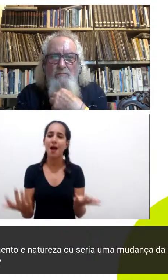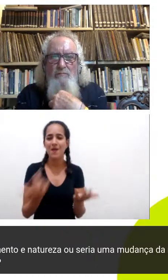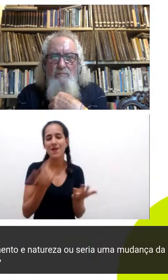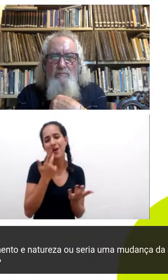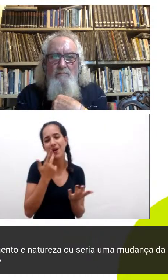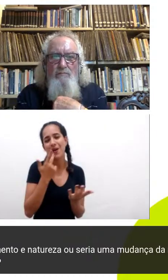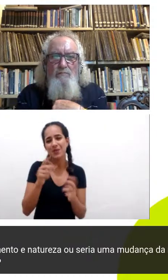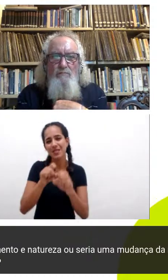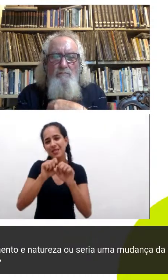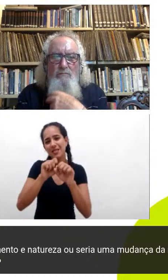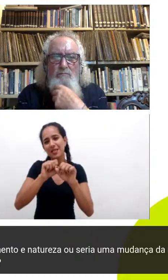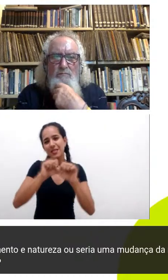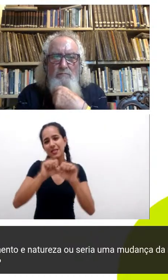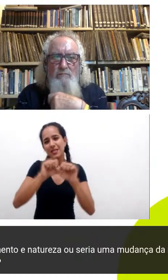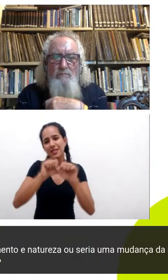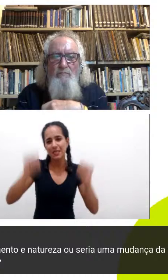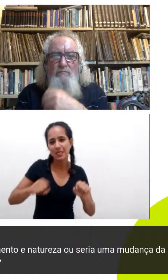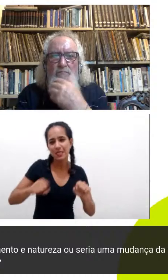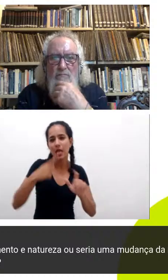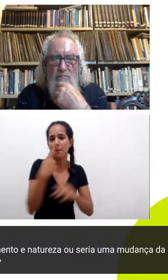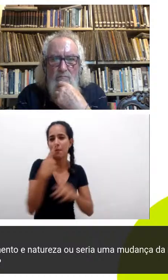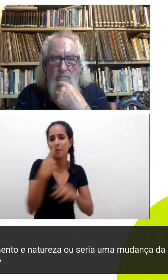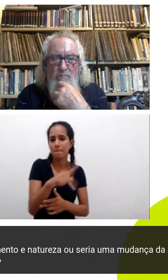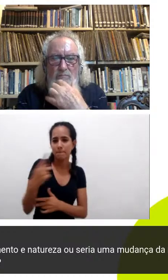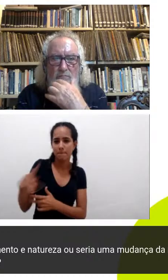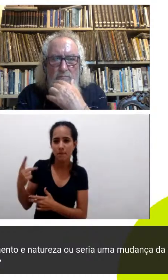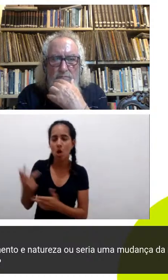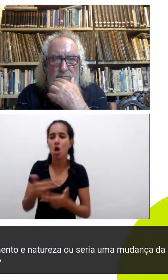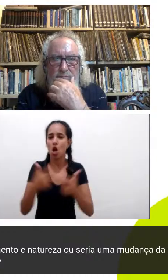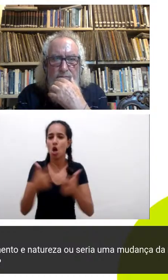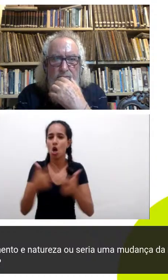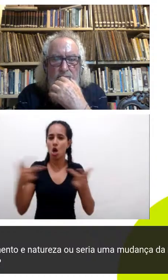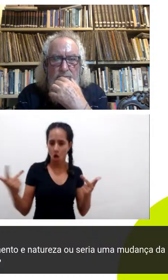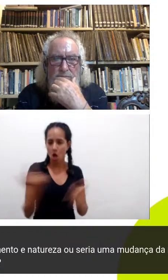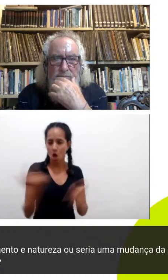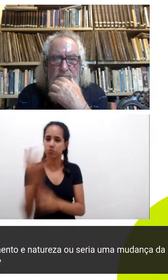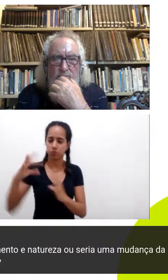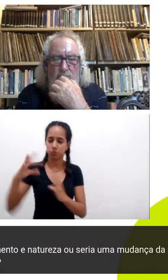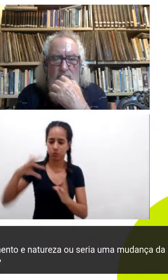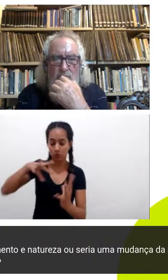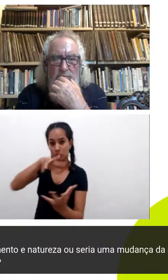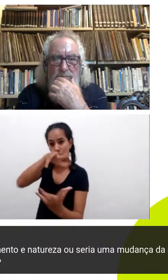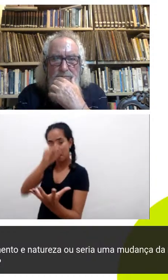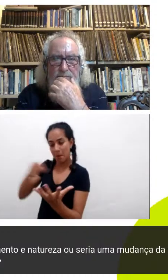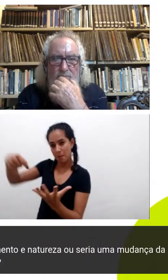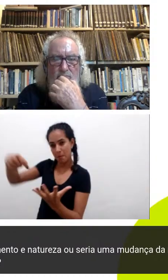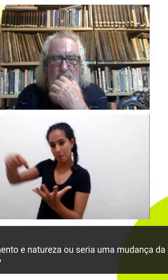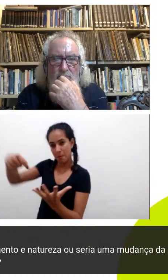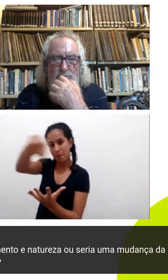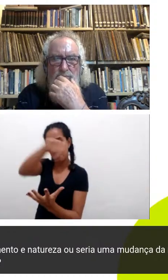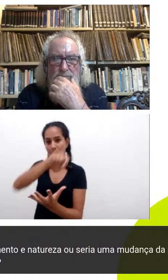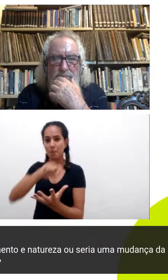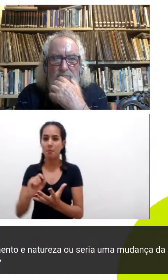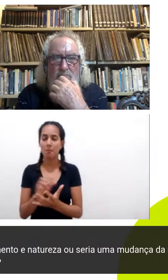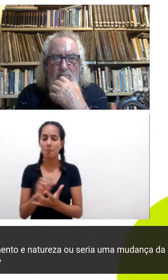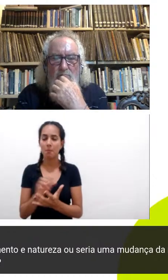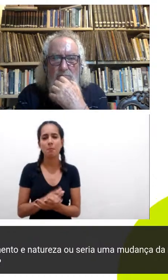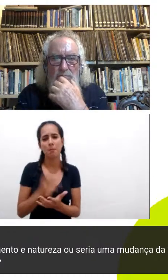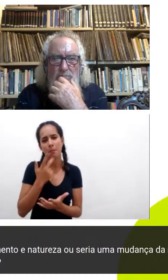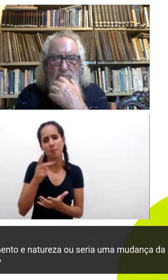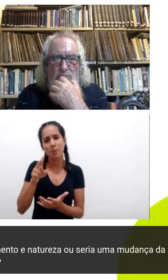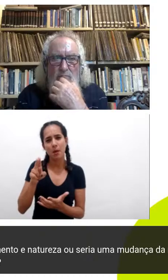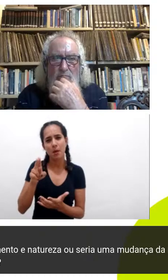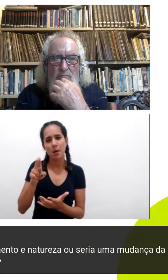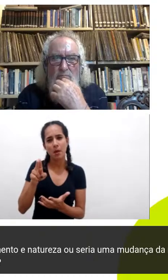trabalho da Preta Terra vai muito nesse sentido convido todos e todas a conhecer a Preta Terra e eles falam de um design regenerativo né uma